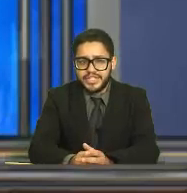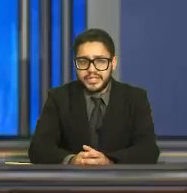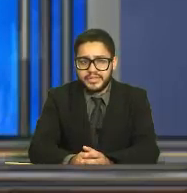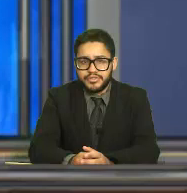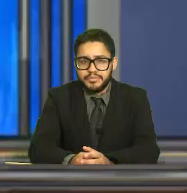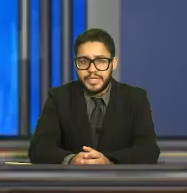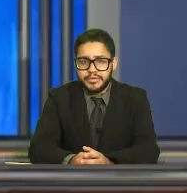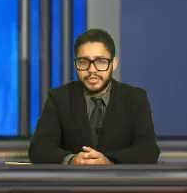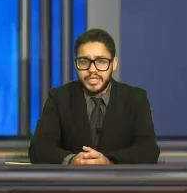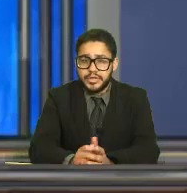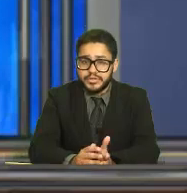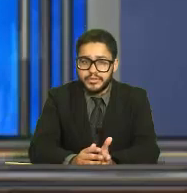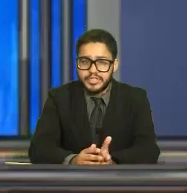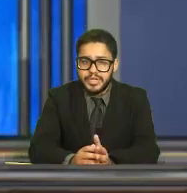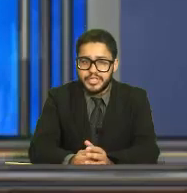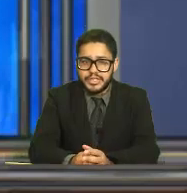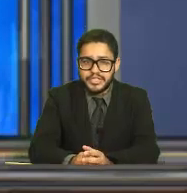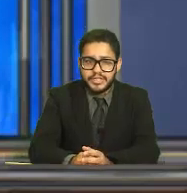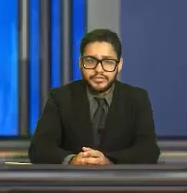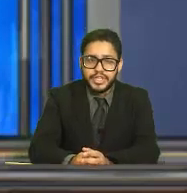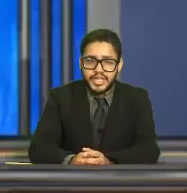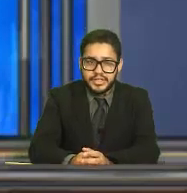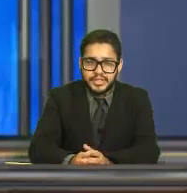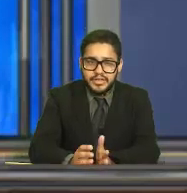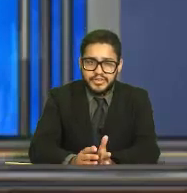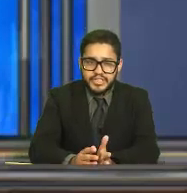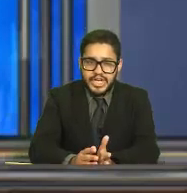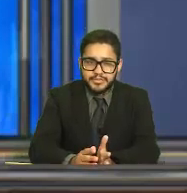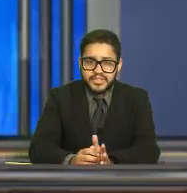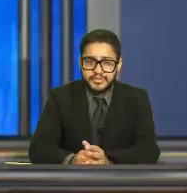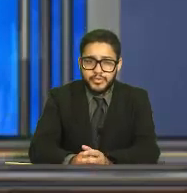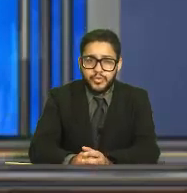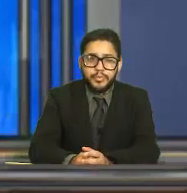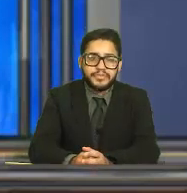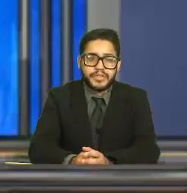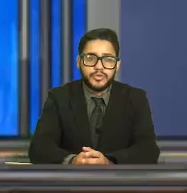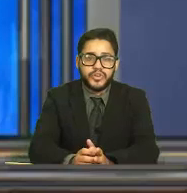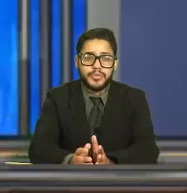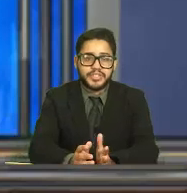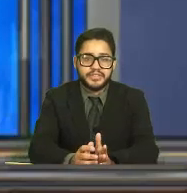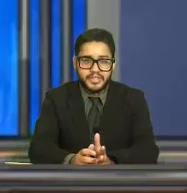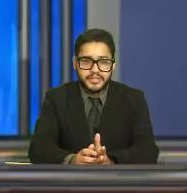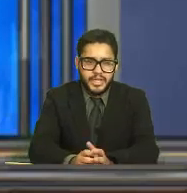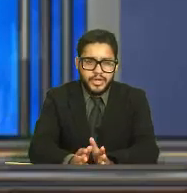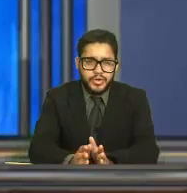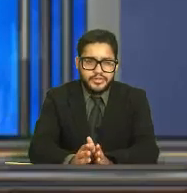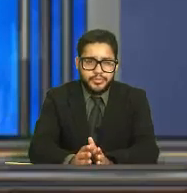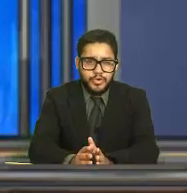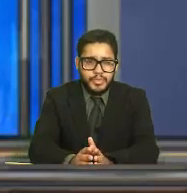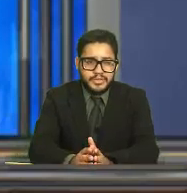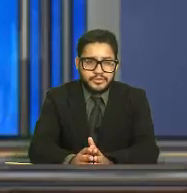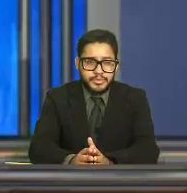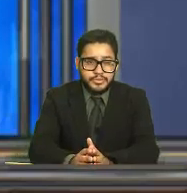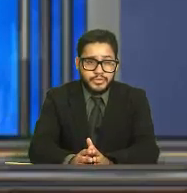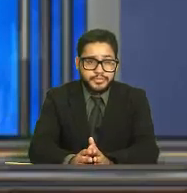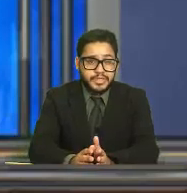Na geração de empregos E consequentemente Na geração de renda Fecha aspas Afirmou o prefeito Velbert Rezende Conheça um